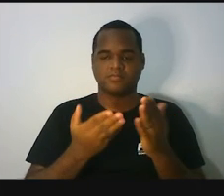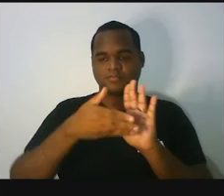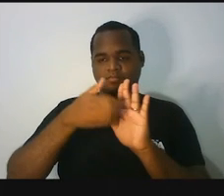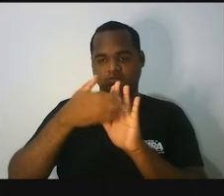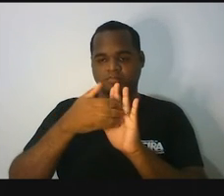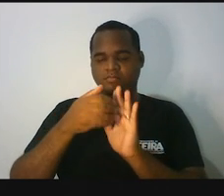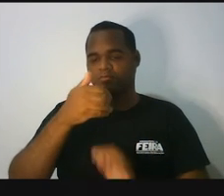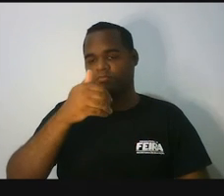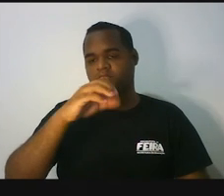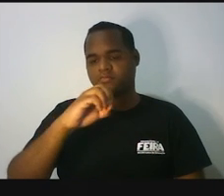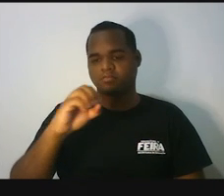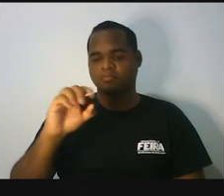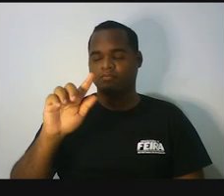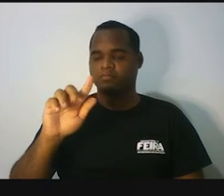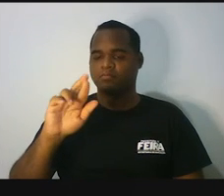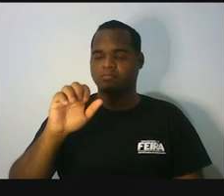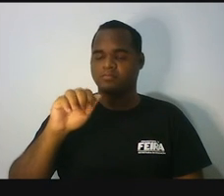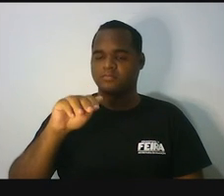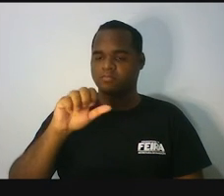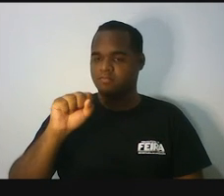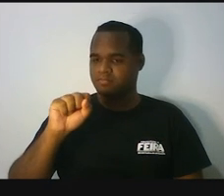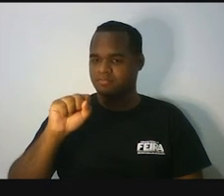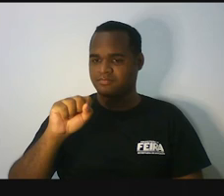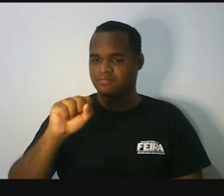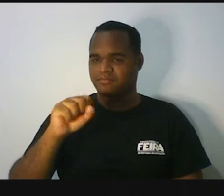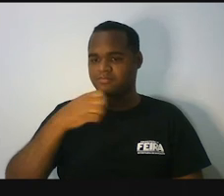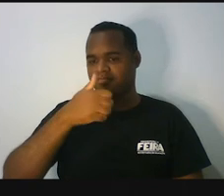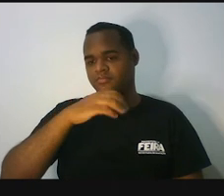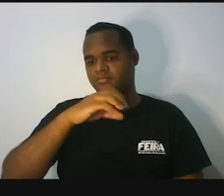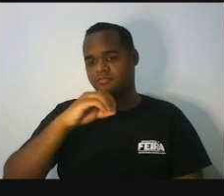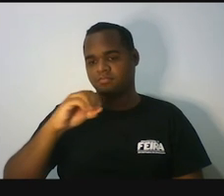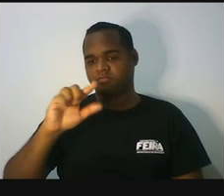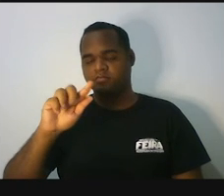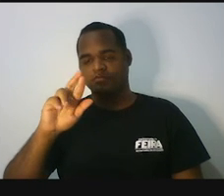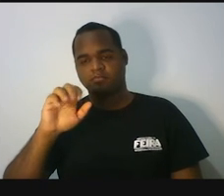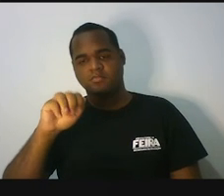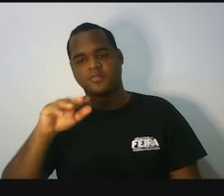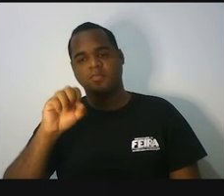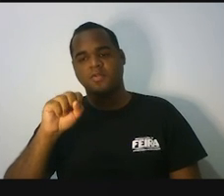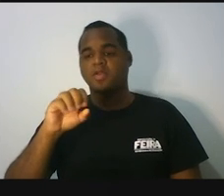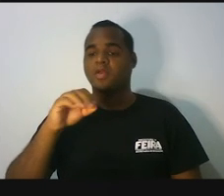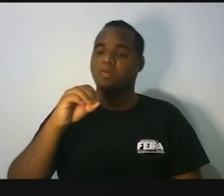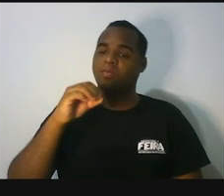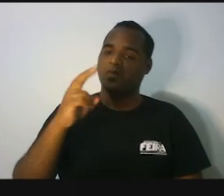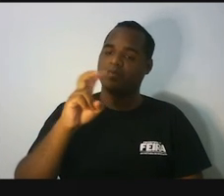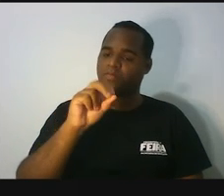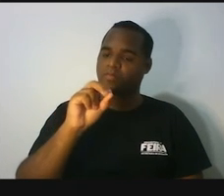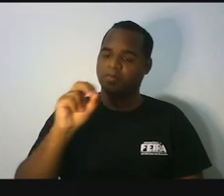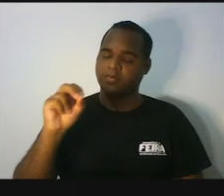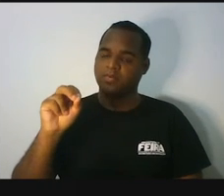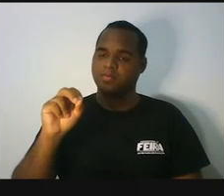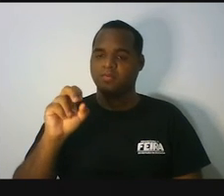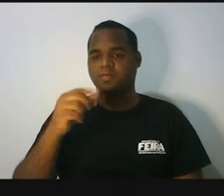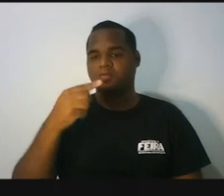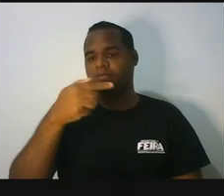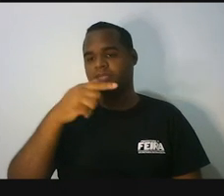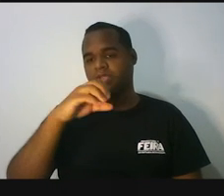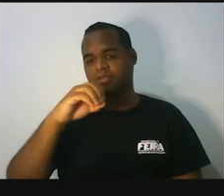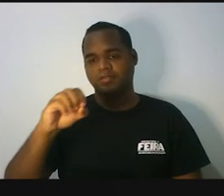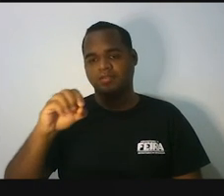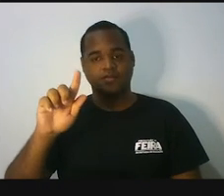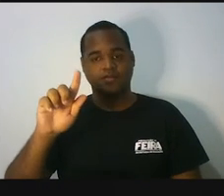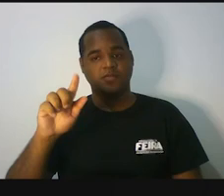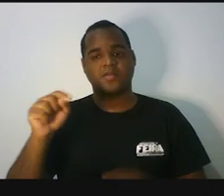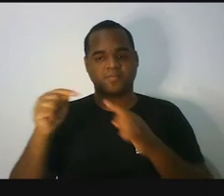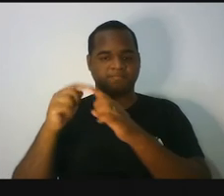gramas 100 gramas e 500 gramas ou seja eu tirei 700 gramas que é a soma dessas